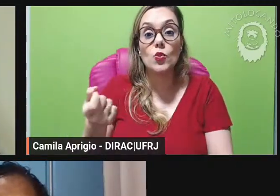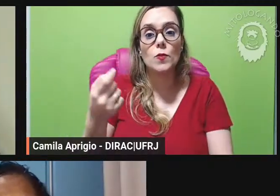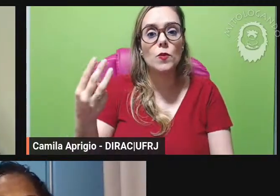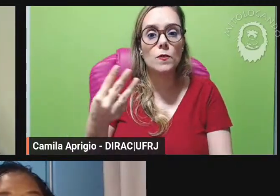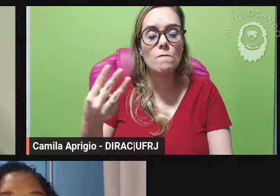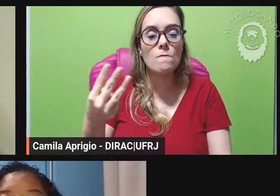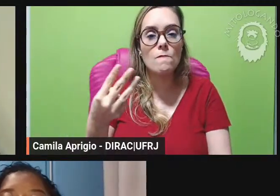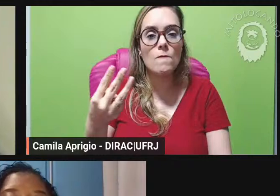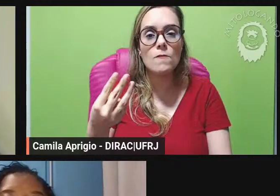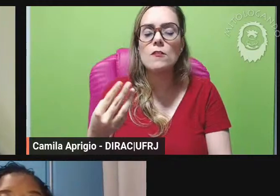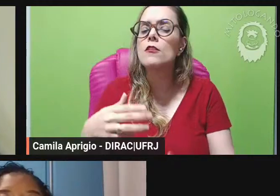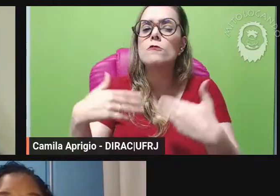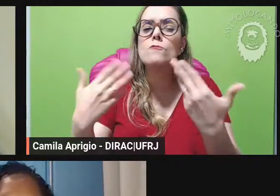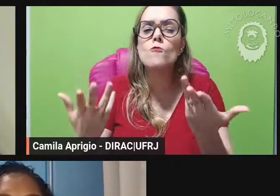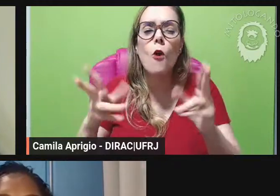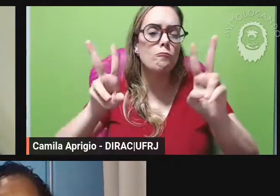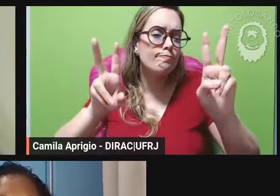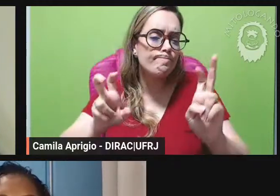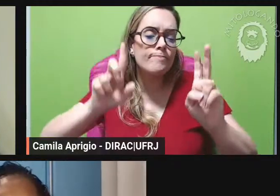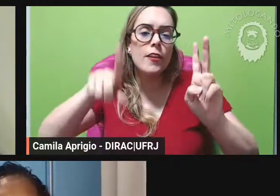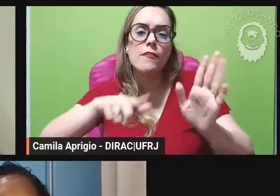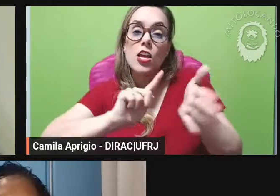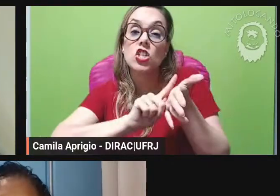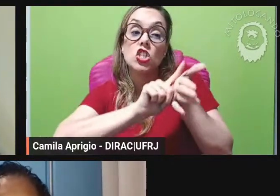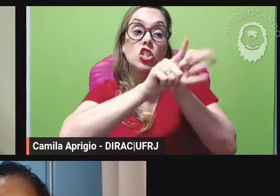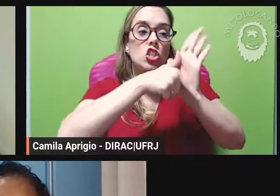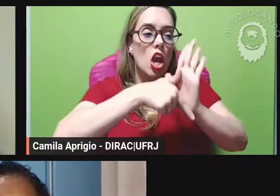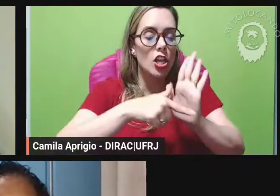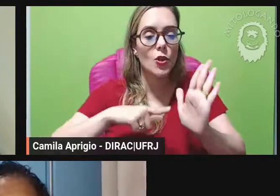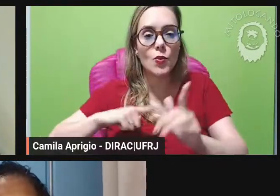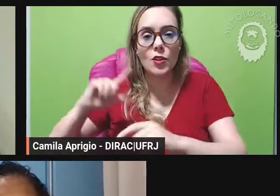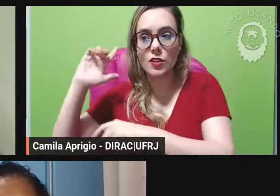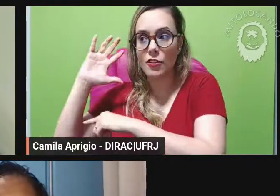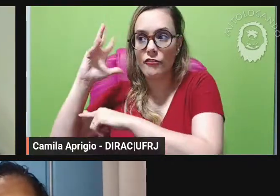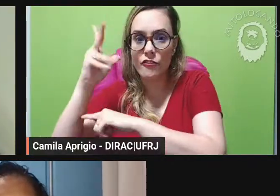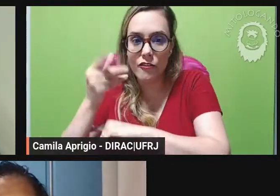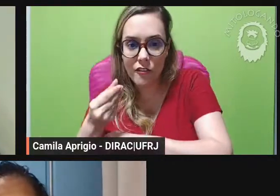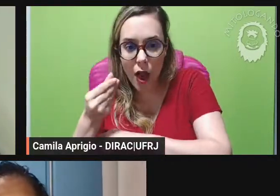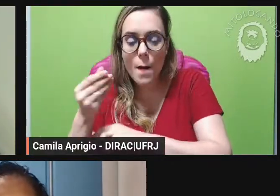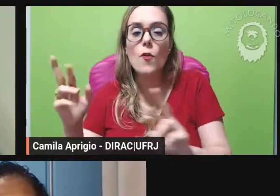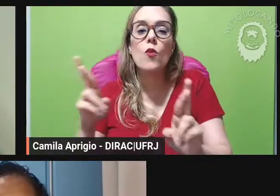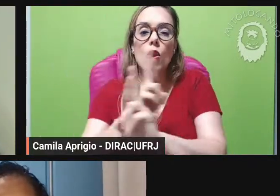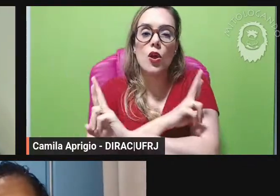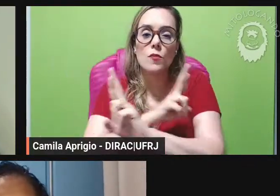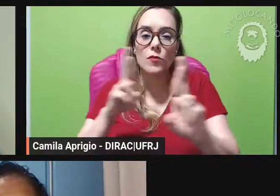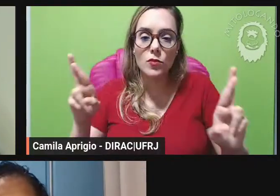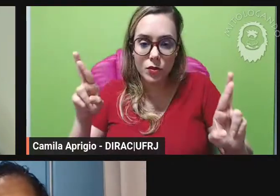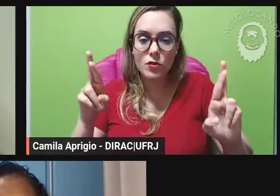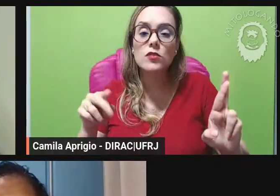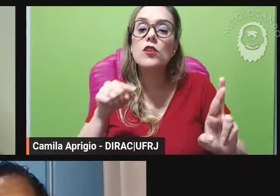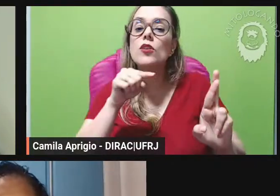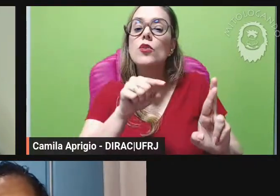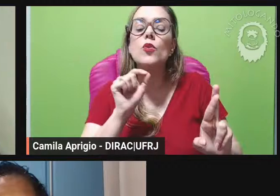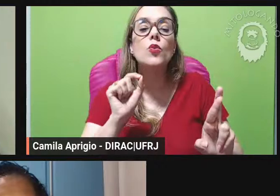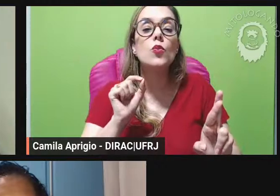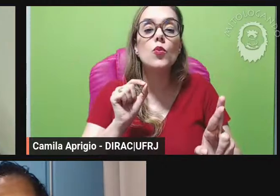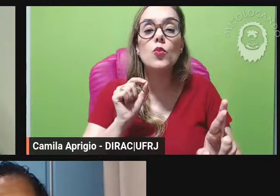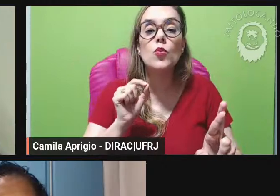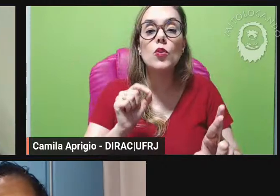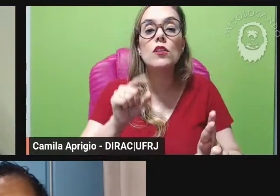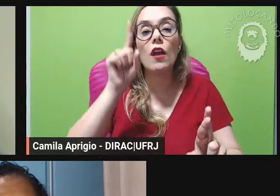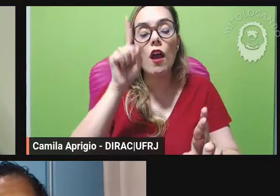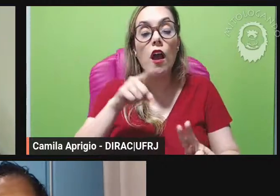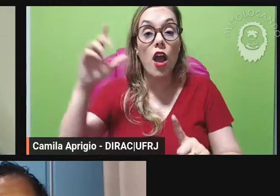fábula a fábula o efeito fábula perdão gente nas raias de um gênero o